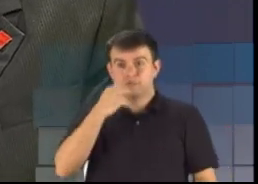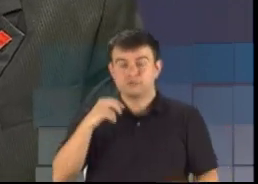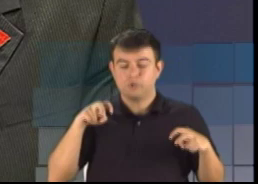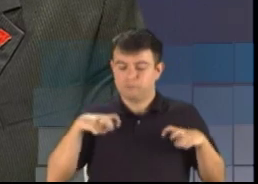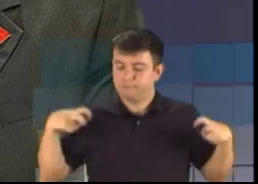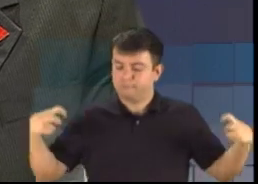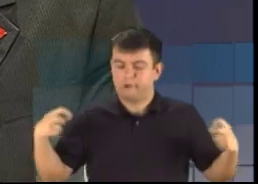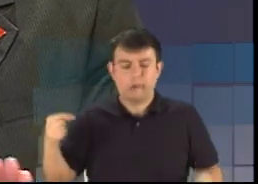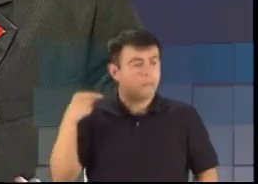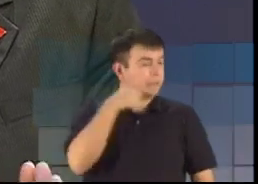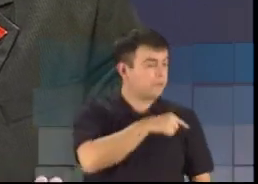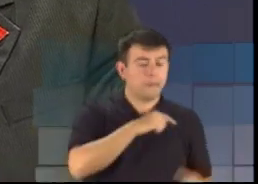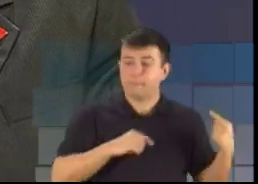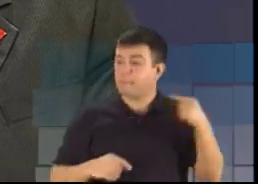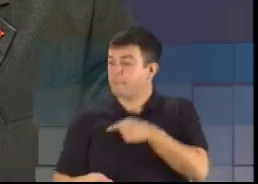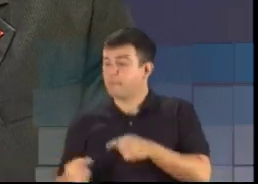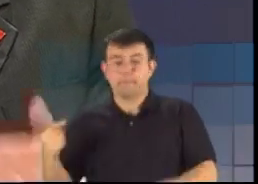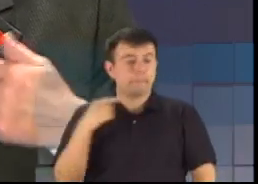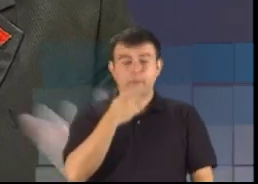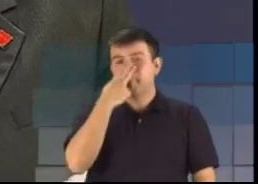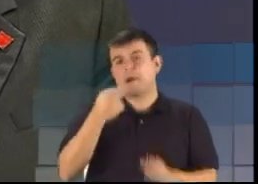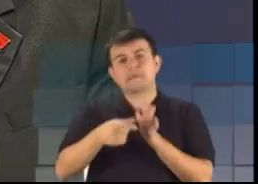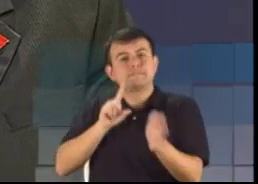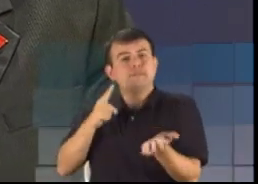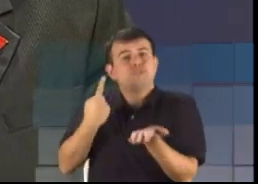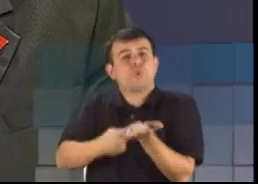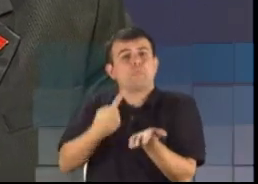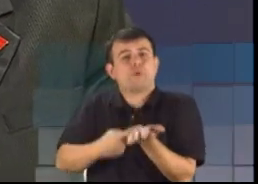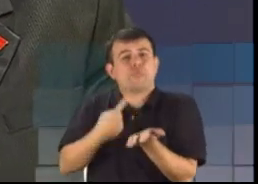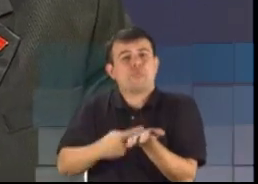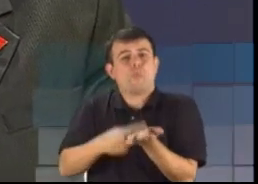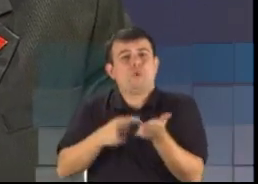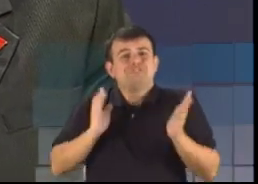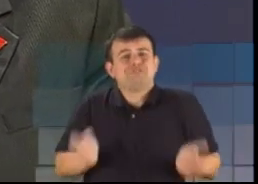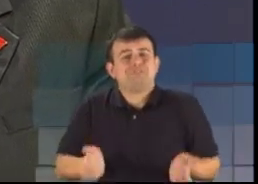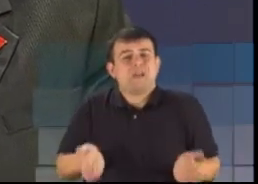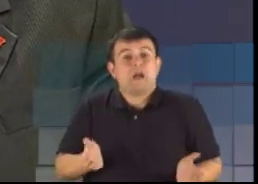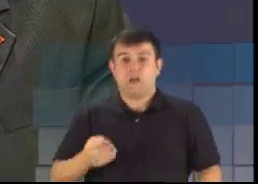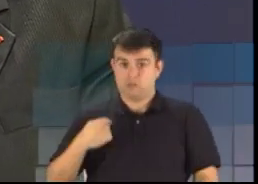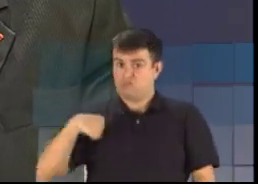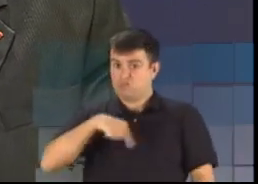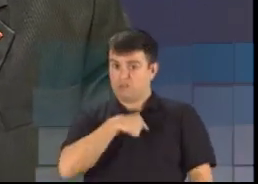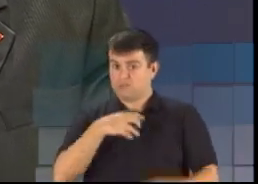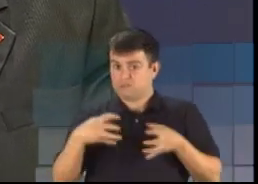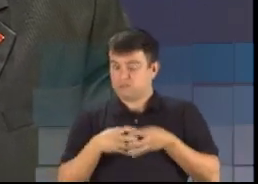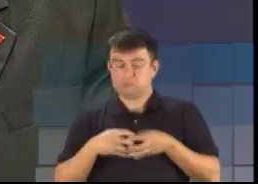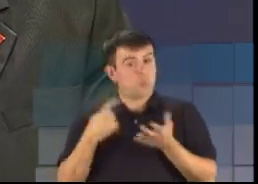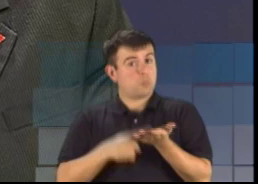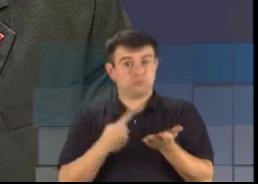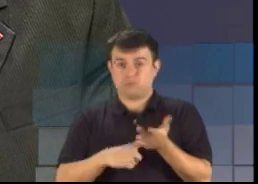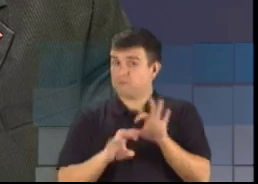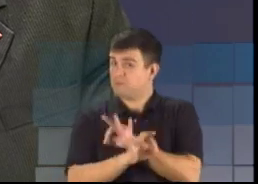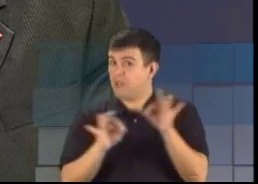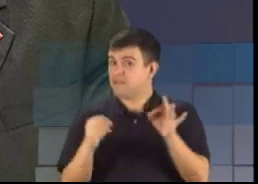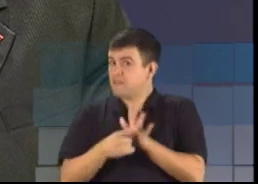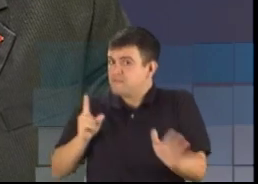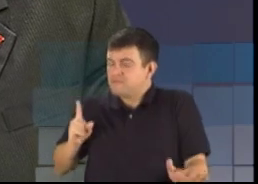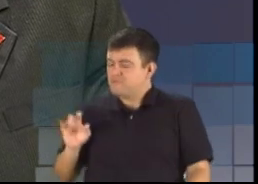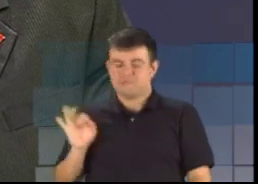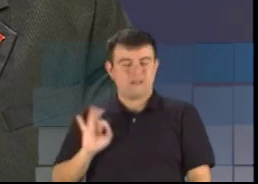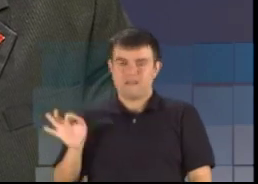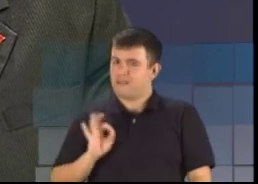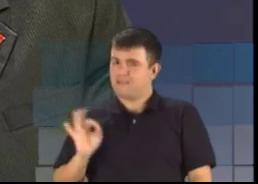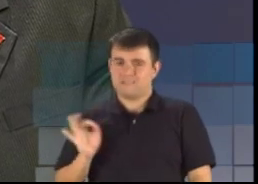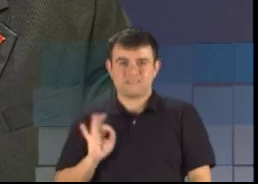que alguma coisa que parece foi combinada. Nós não combinamos nada, nós não combinamos nada e eu vejo, por exemplo,